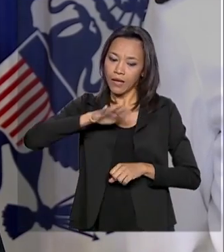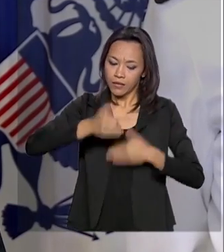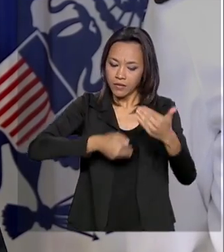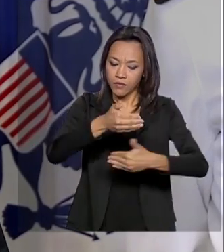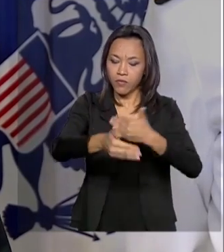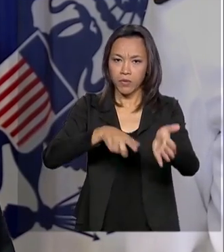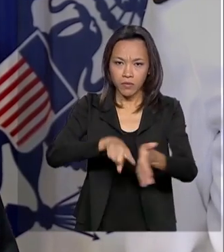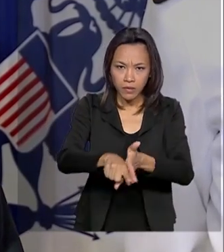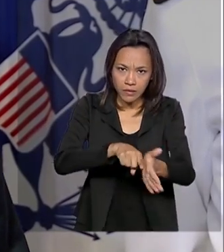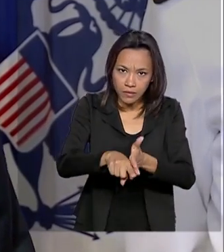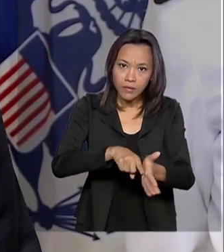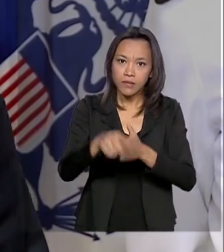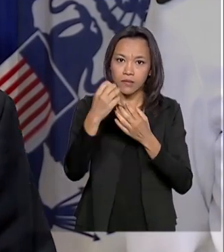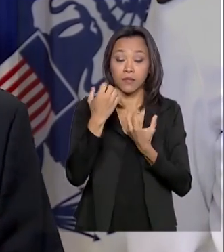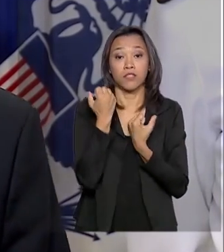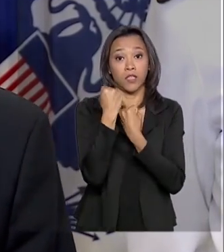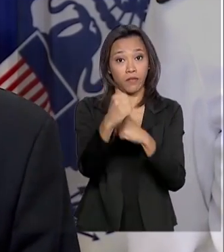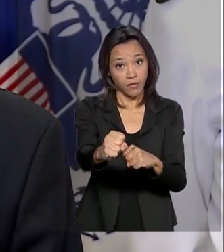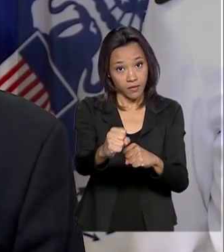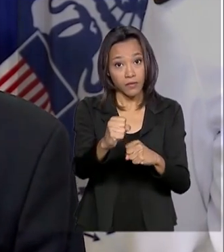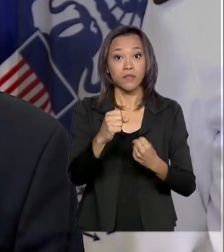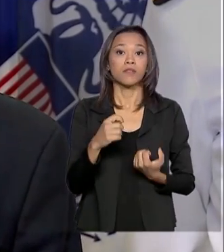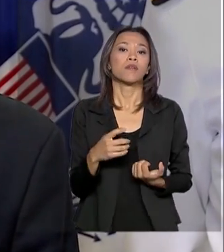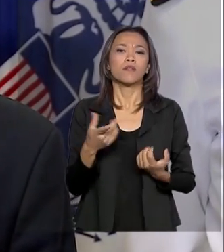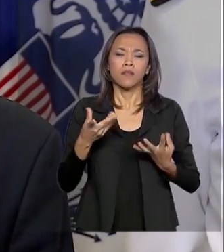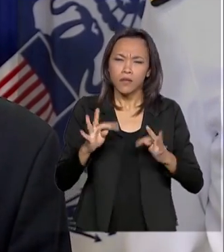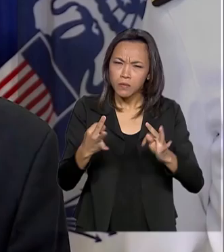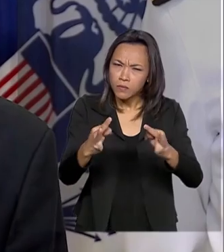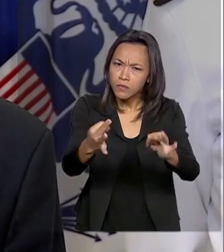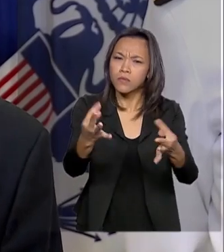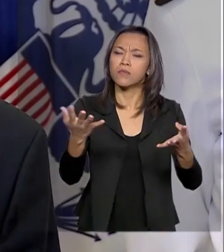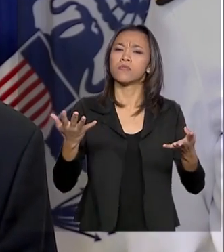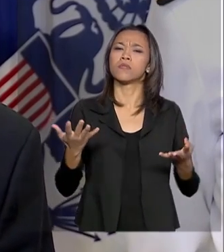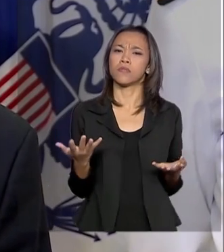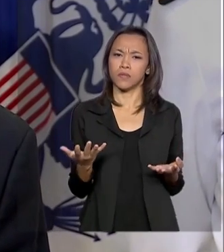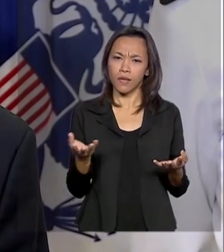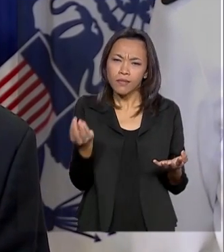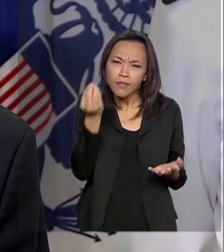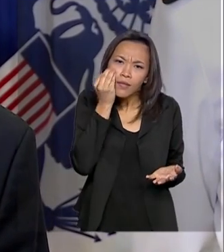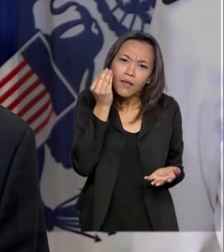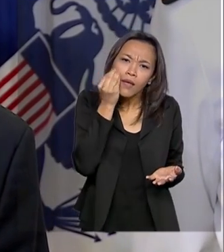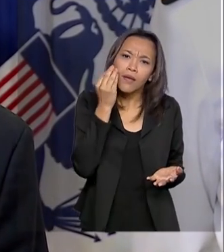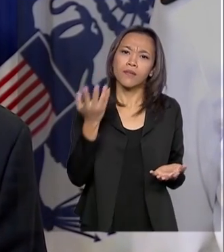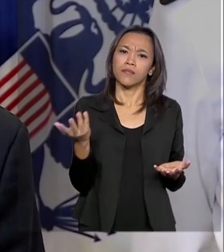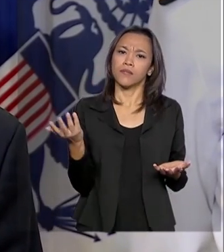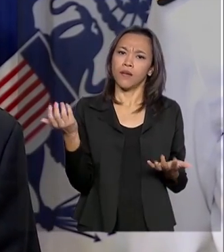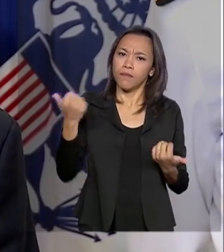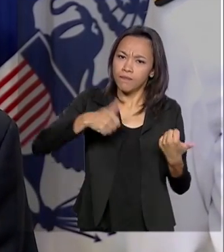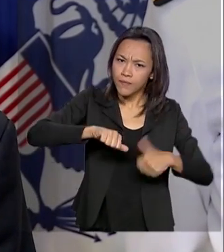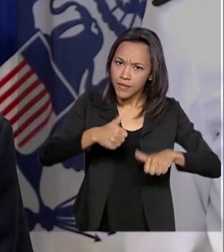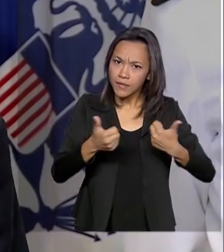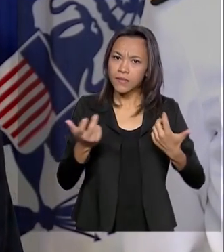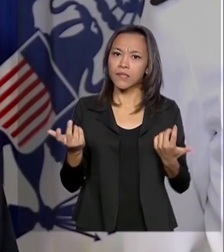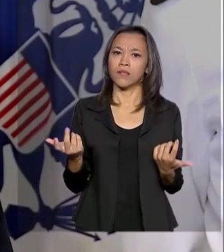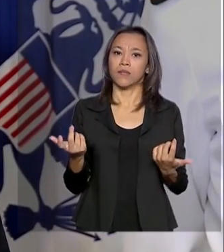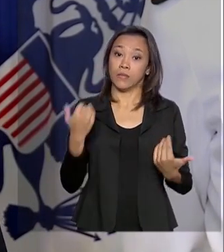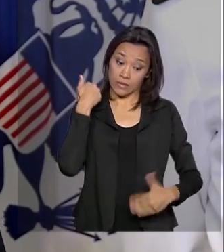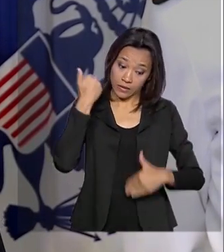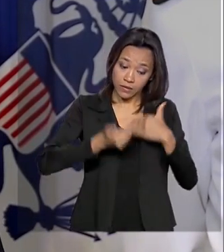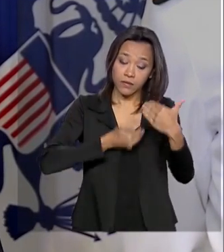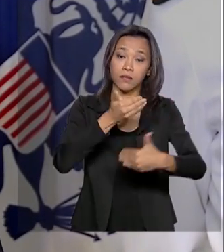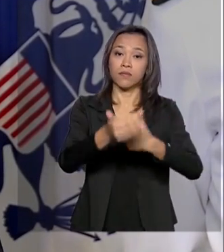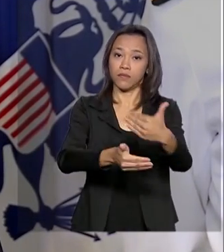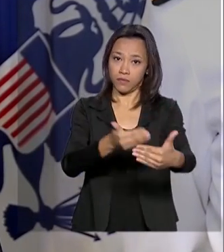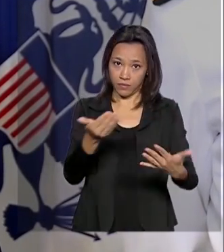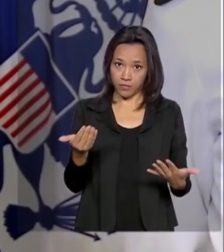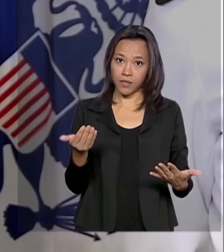pesquisa, tecnologia, testes, avaliação e desenvolvimento